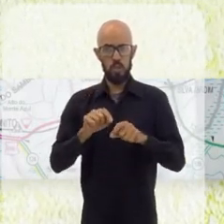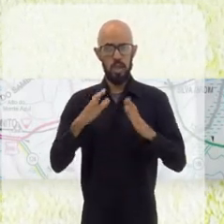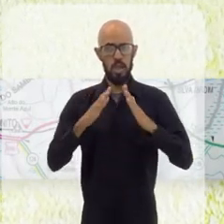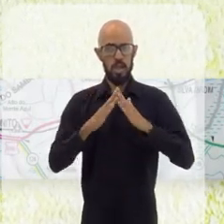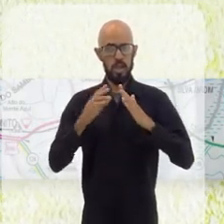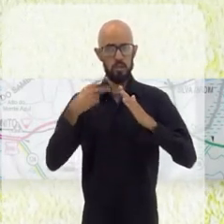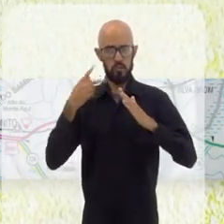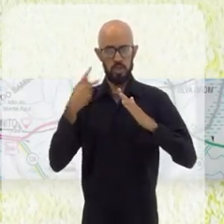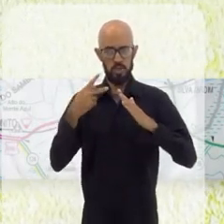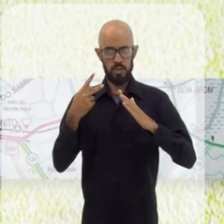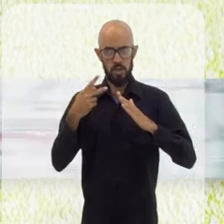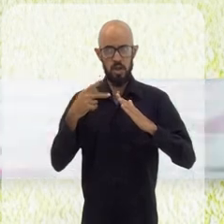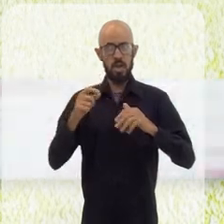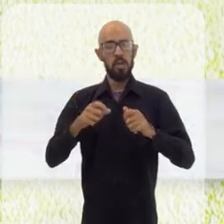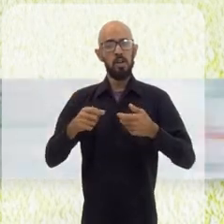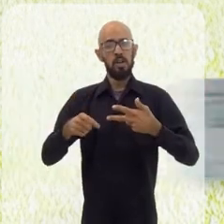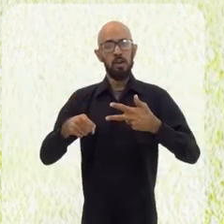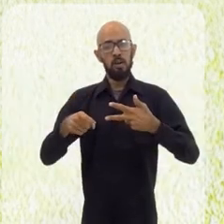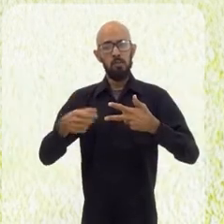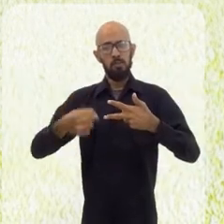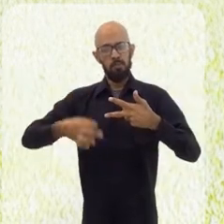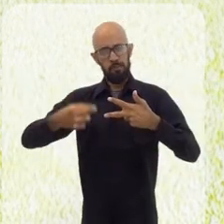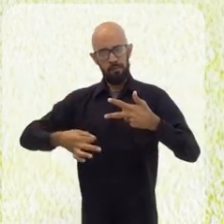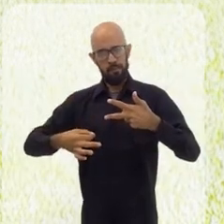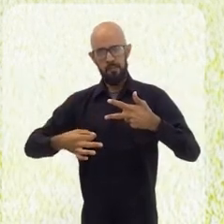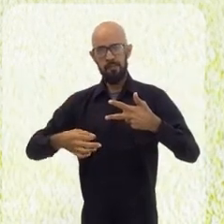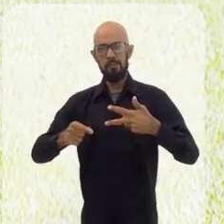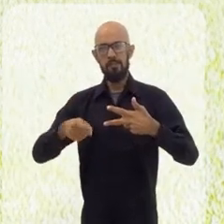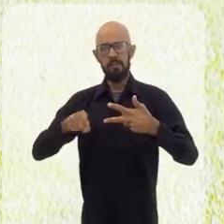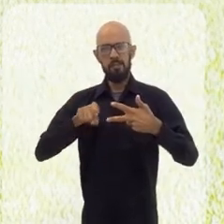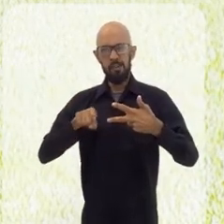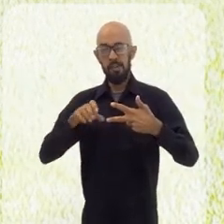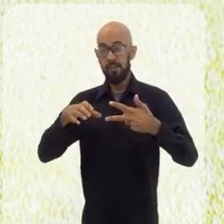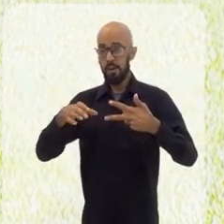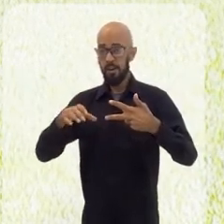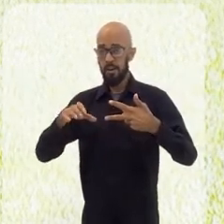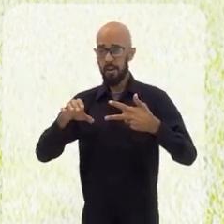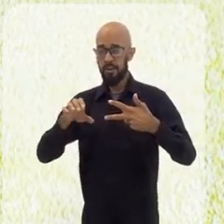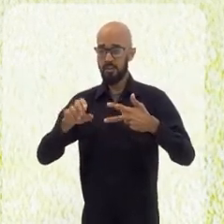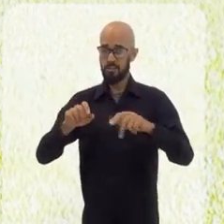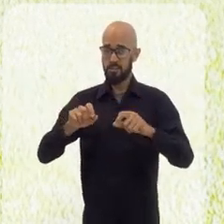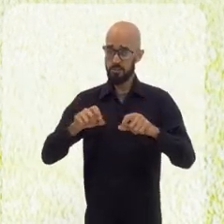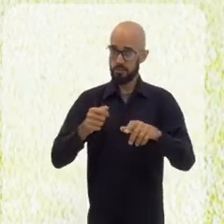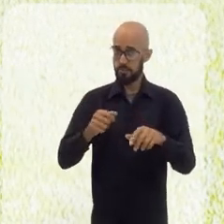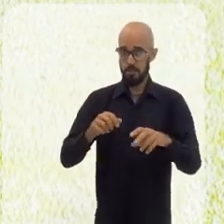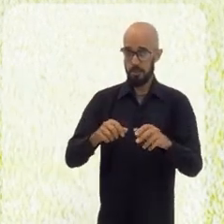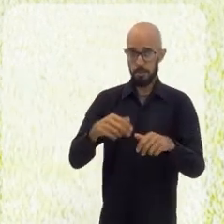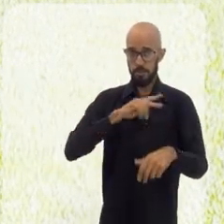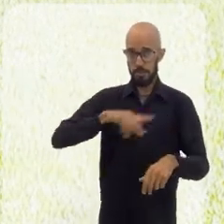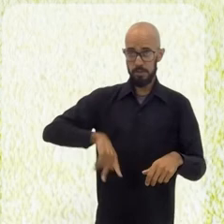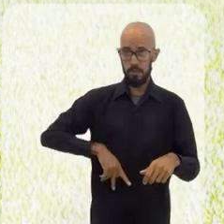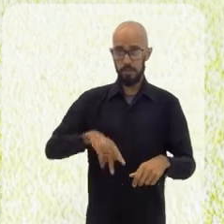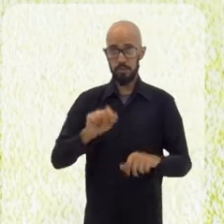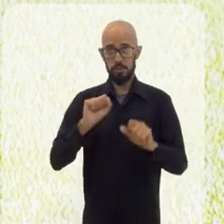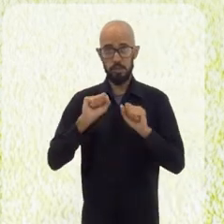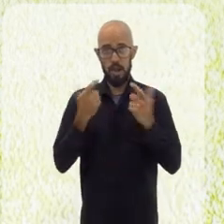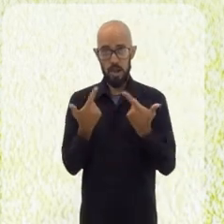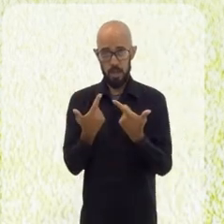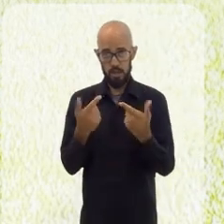Municipal, Poder Judiciário, Executivo, Governo do Estado, Presidência da LERG,